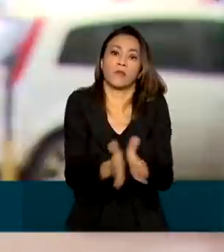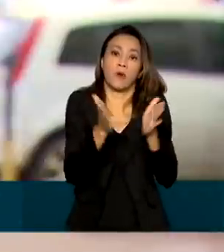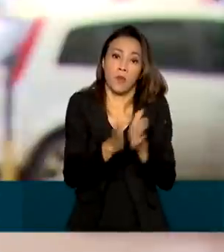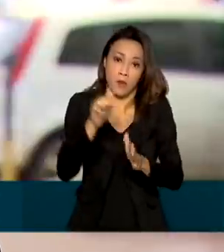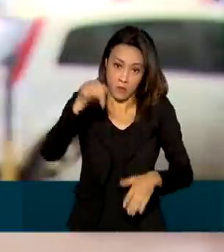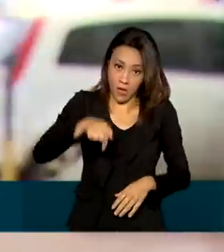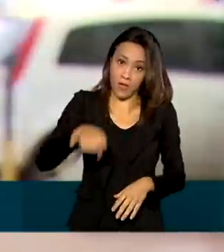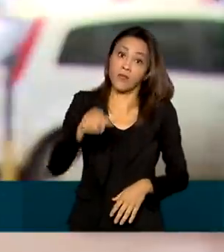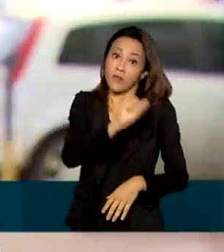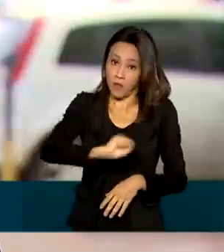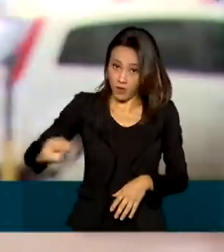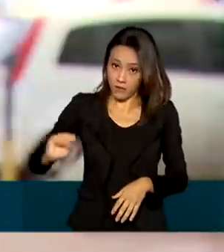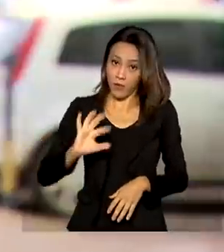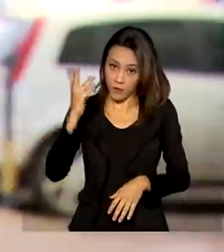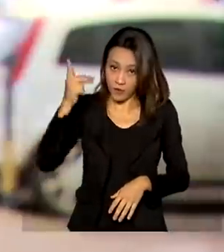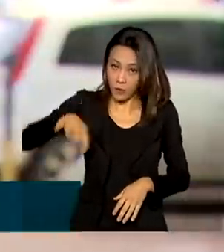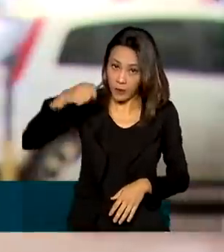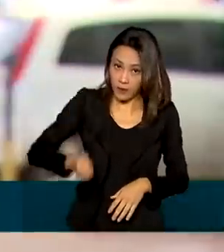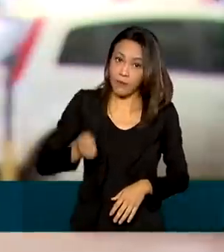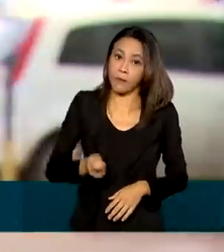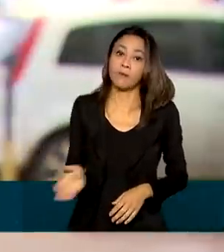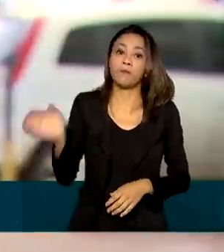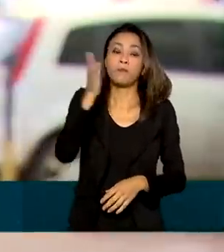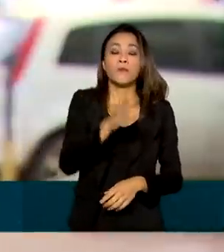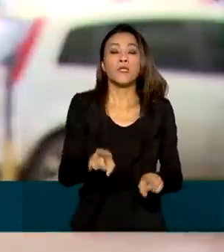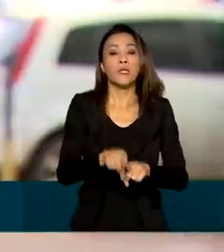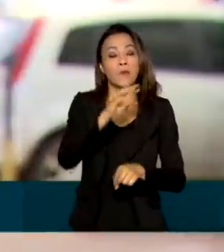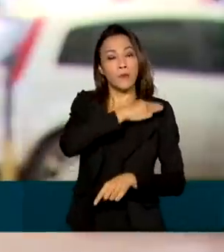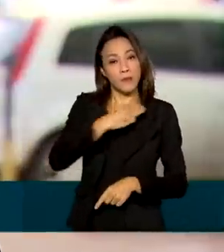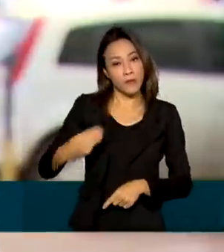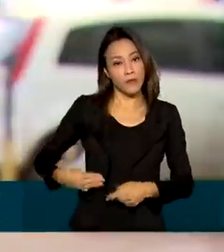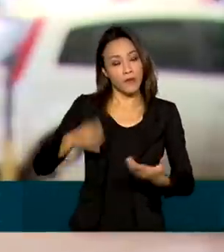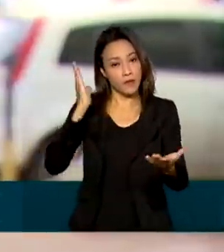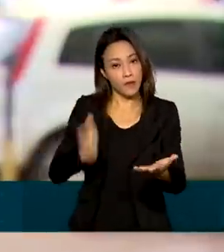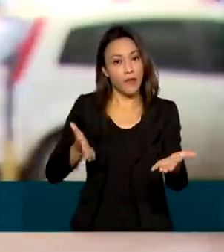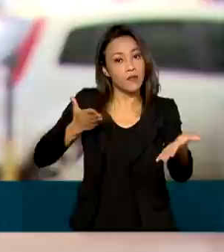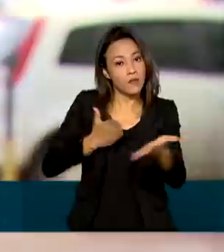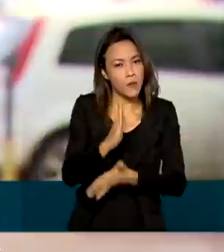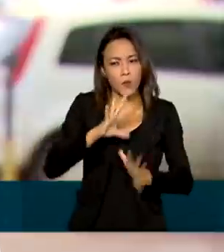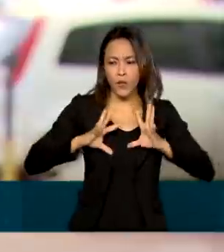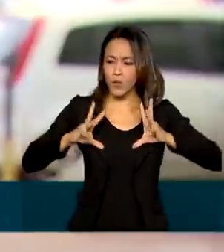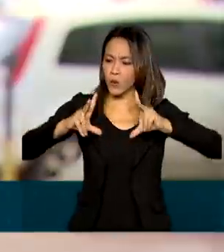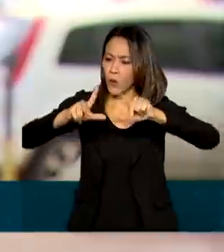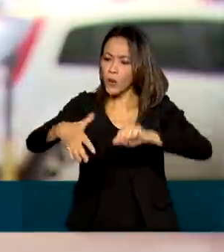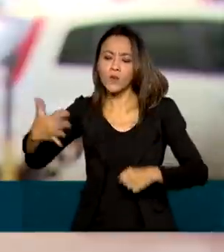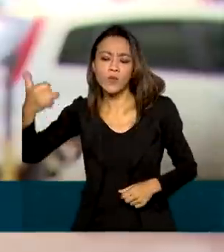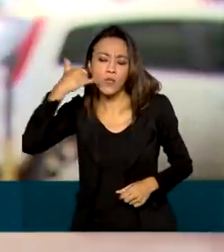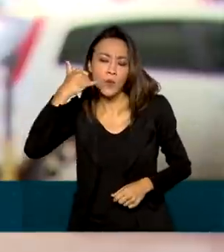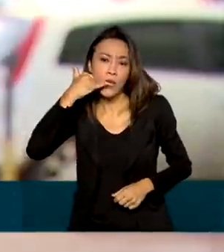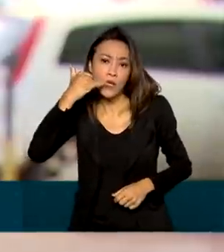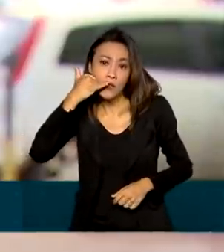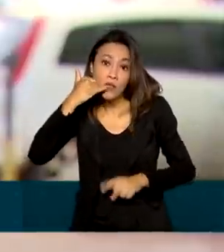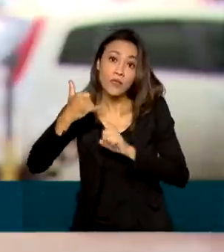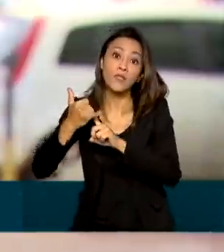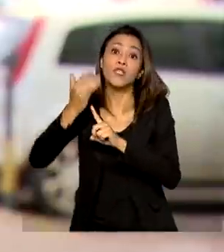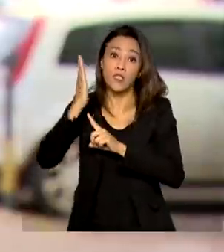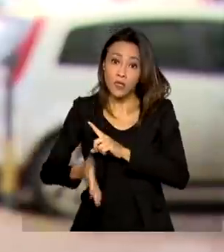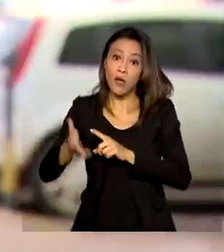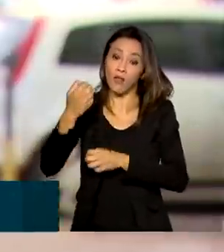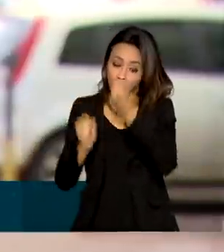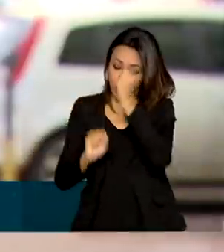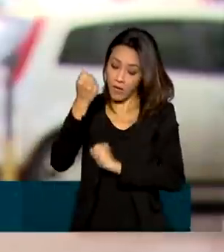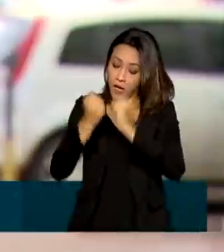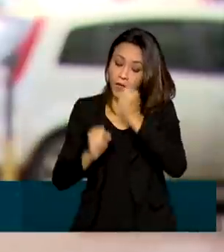ministro das Comunicações também assinou uma portaria que prevê que todos os aparelhos de celulares fabricados no Brasil